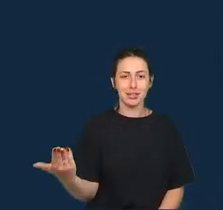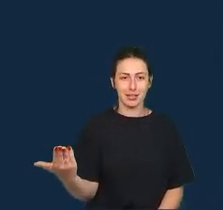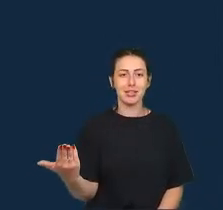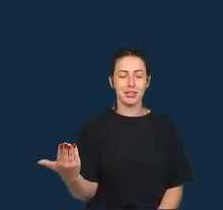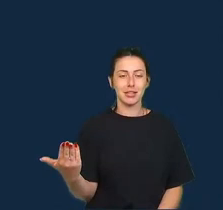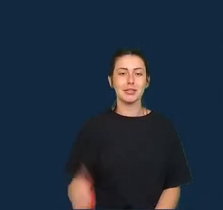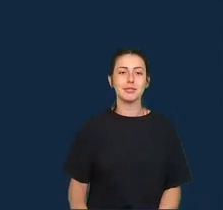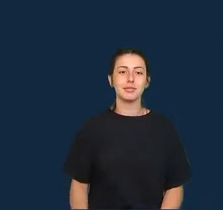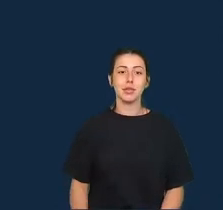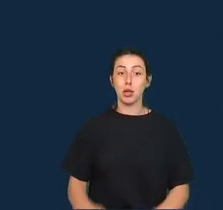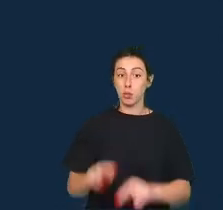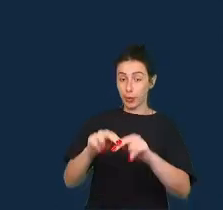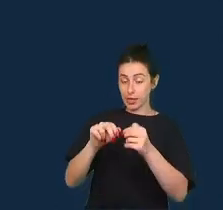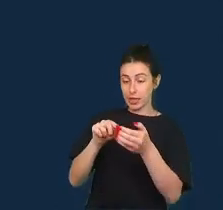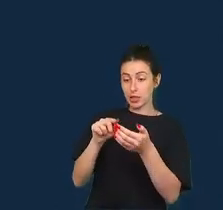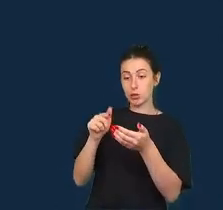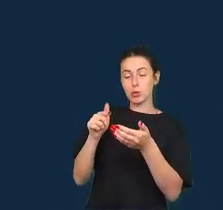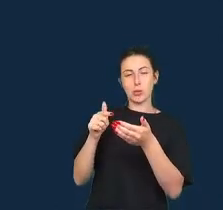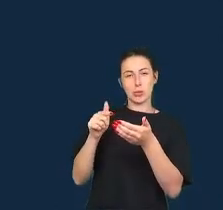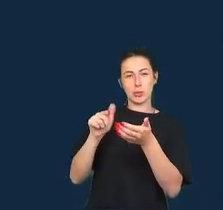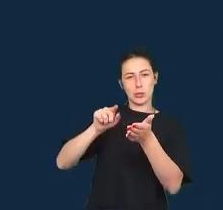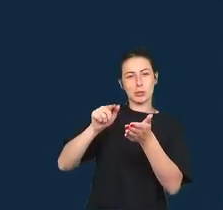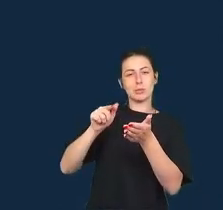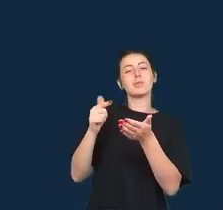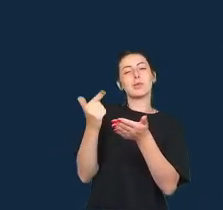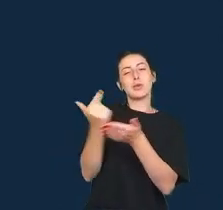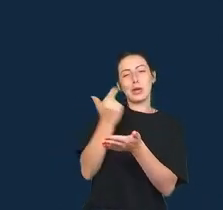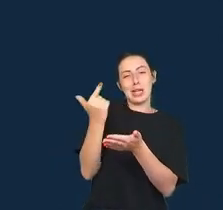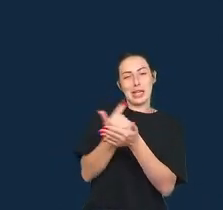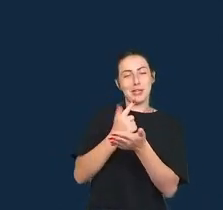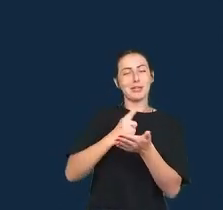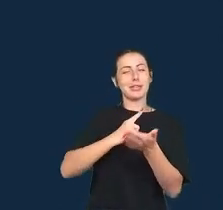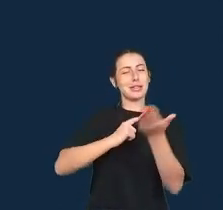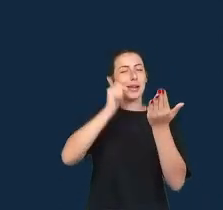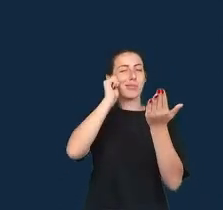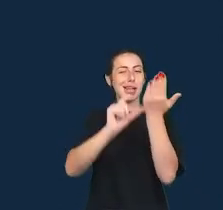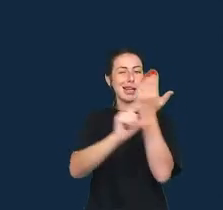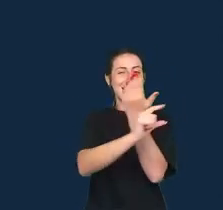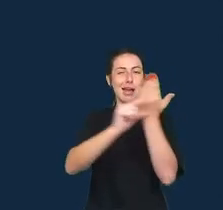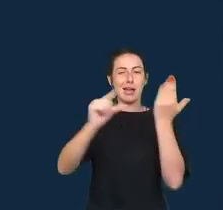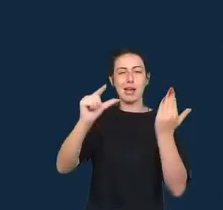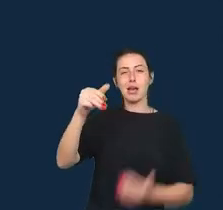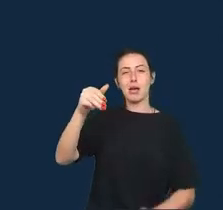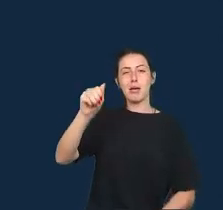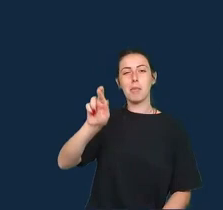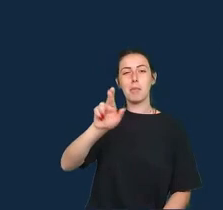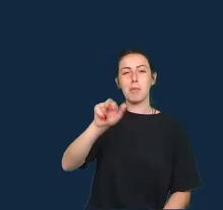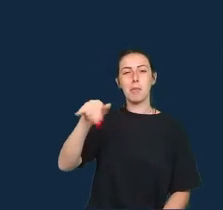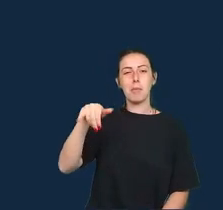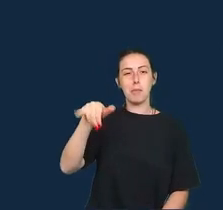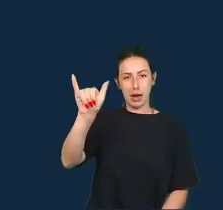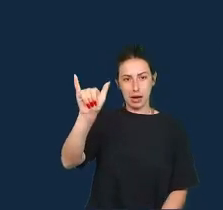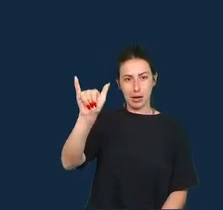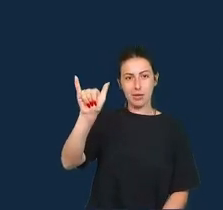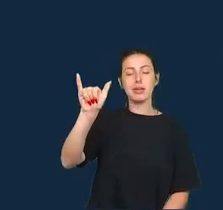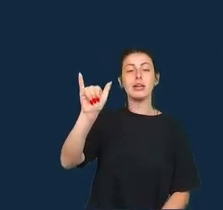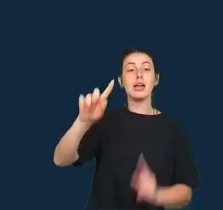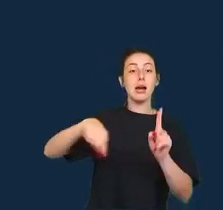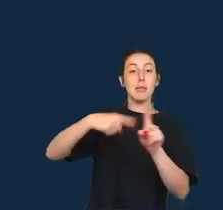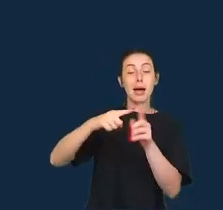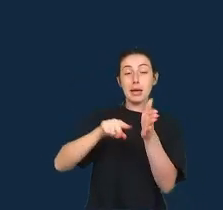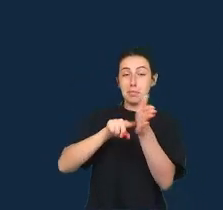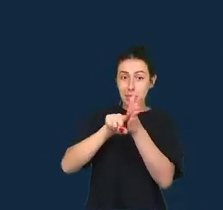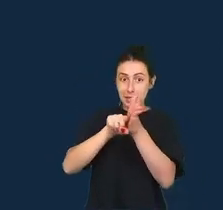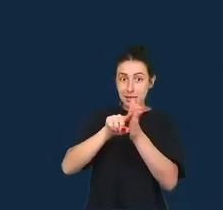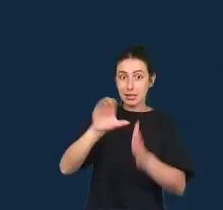levantada pela acadêmica Mary Lynn Young e a pesquisadora Candice Callison